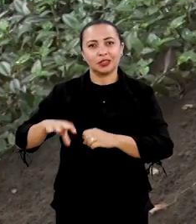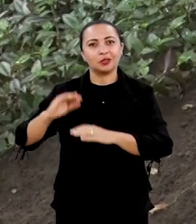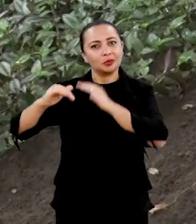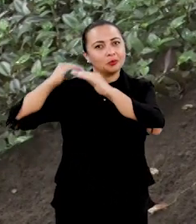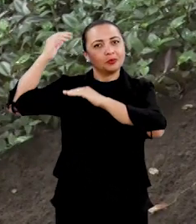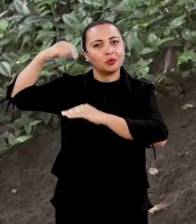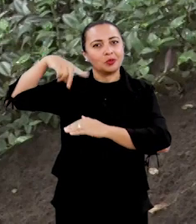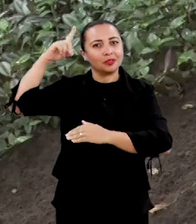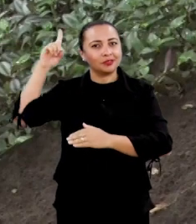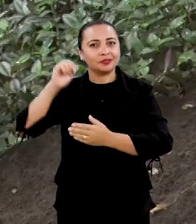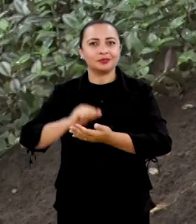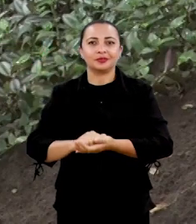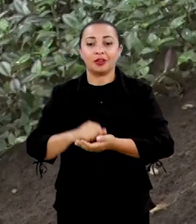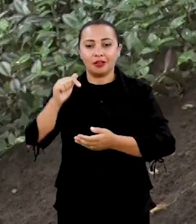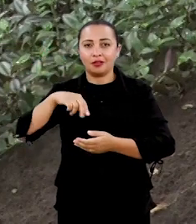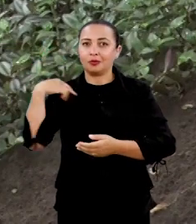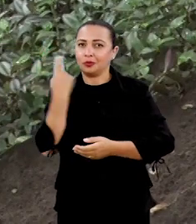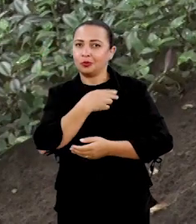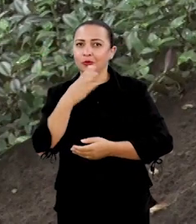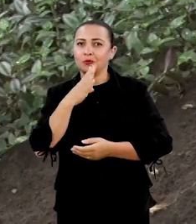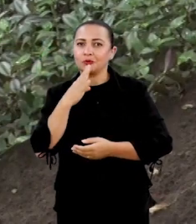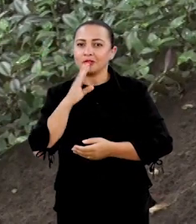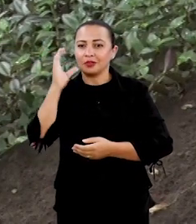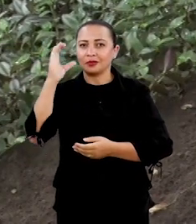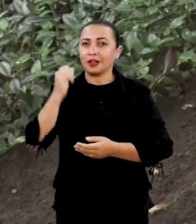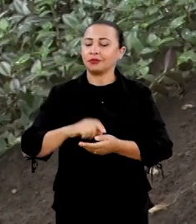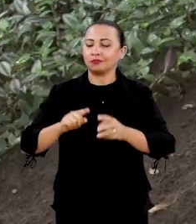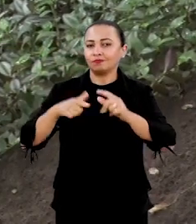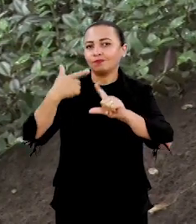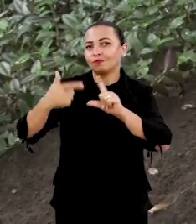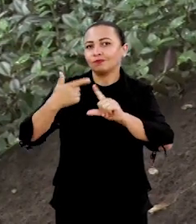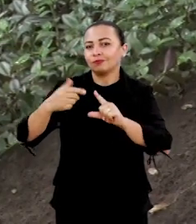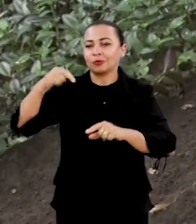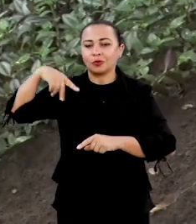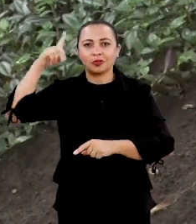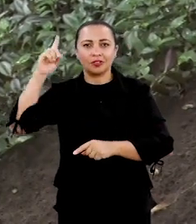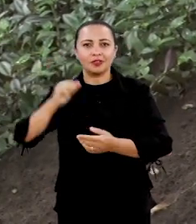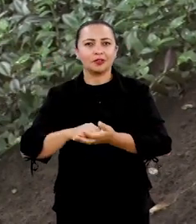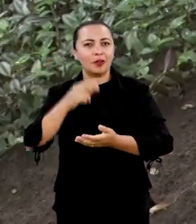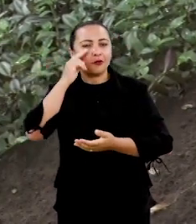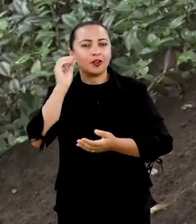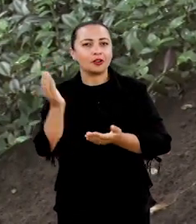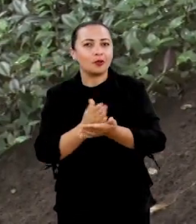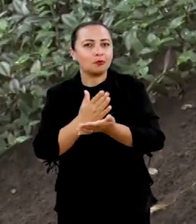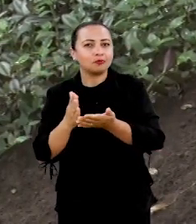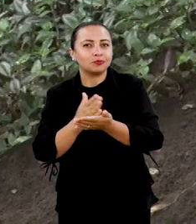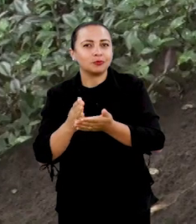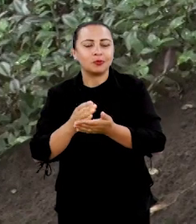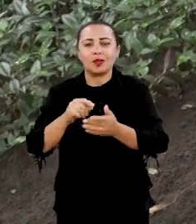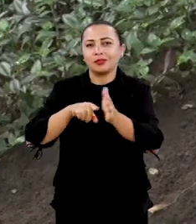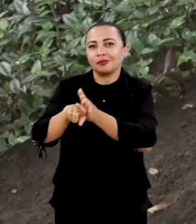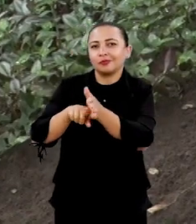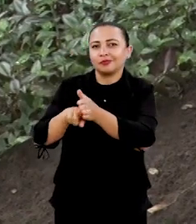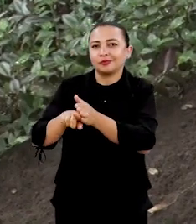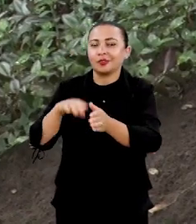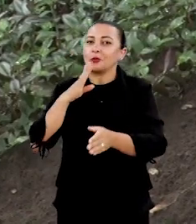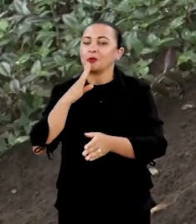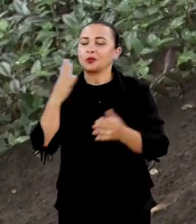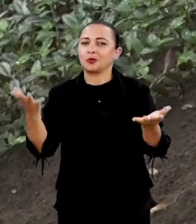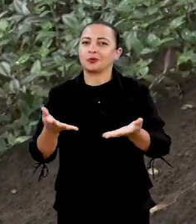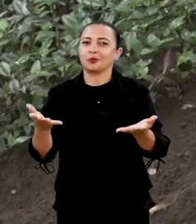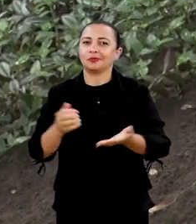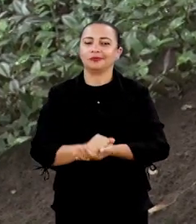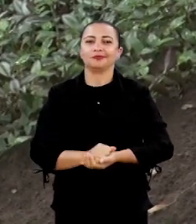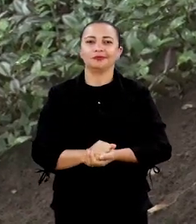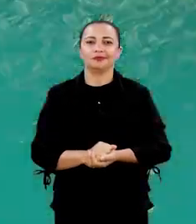de ensino superior nordestinas. Aqui a gente conhece a ciência que está sendo produzida no Nordeste. Veja agora algumas das pesquisas